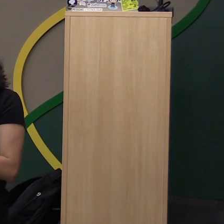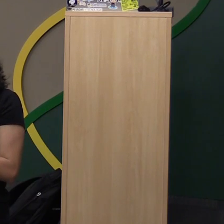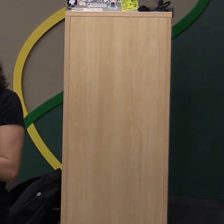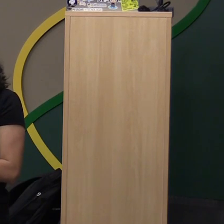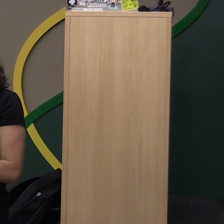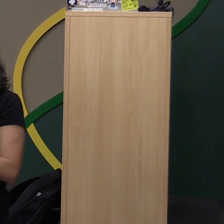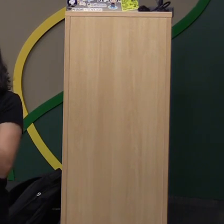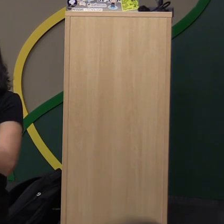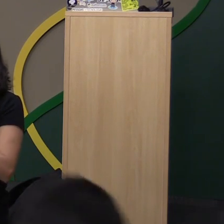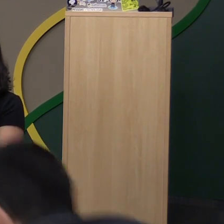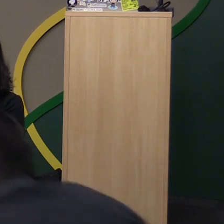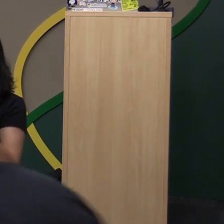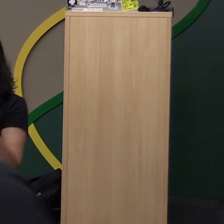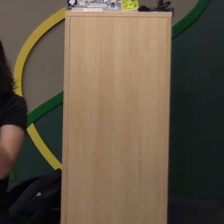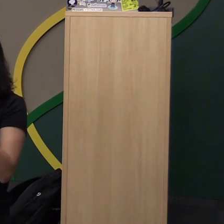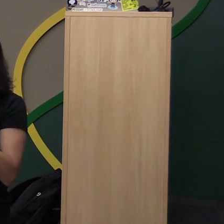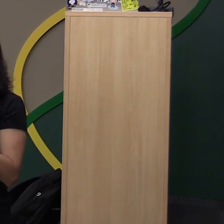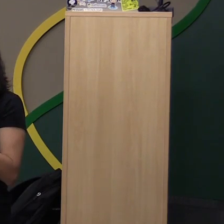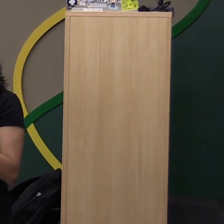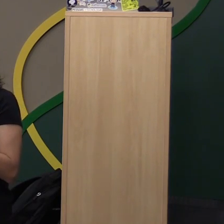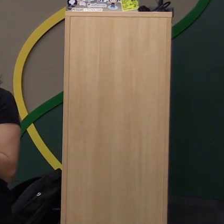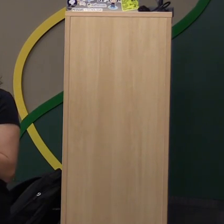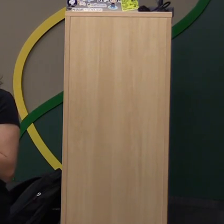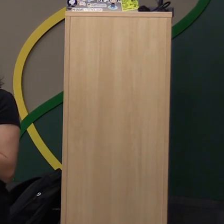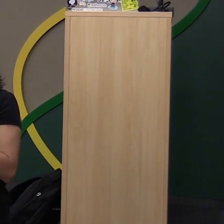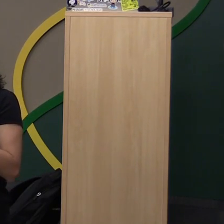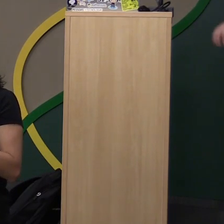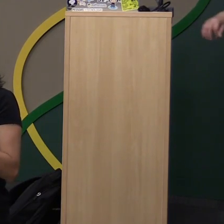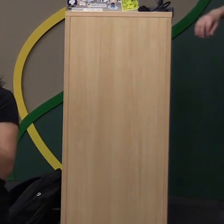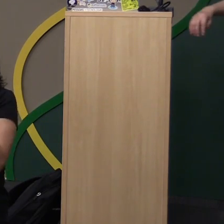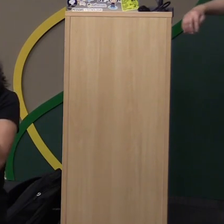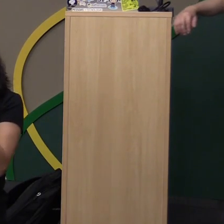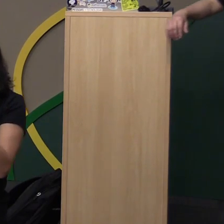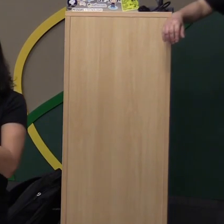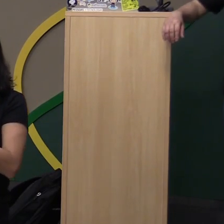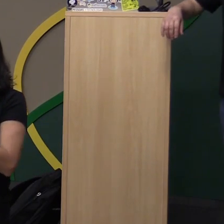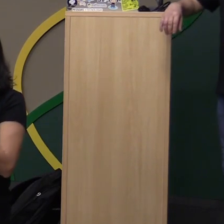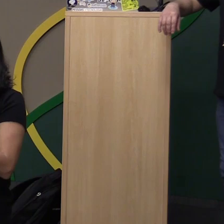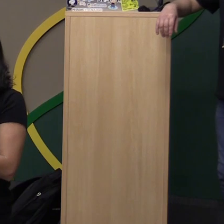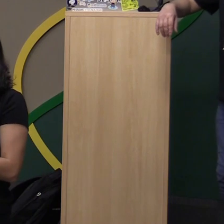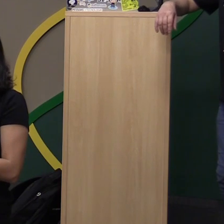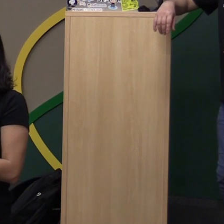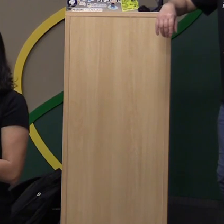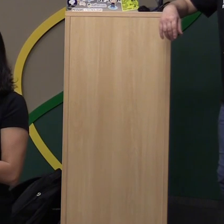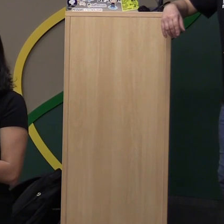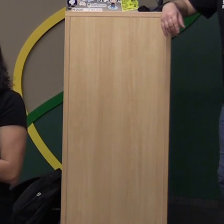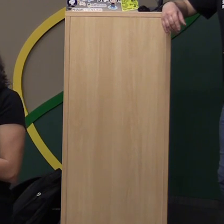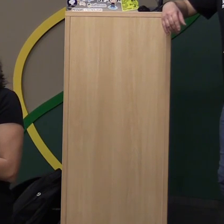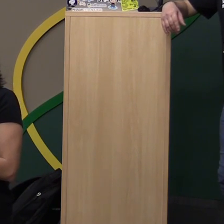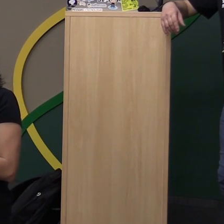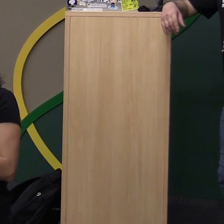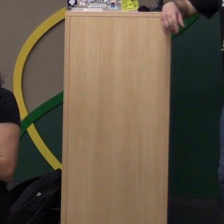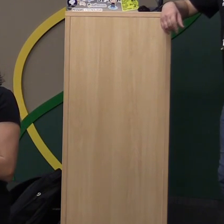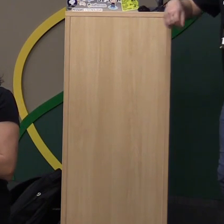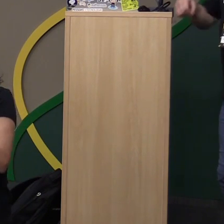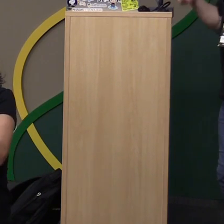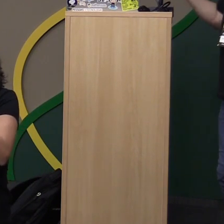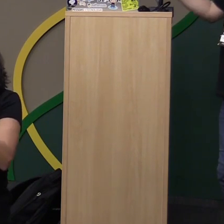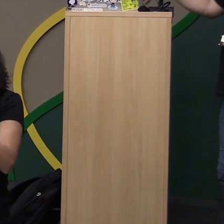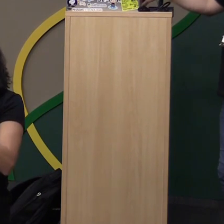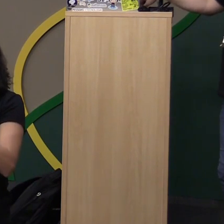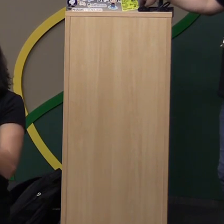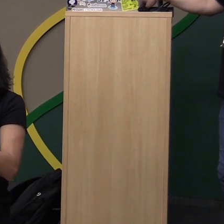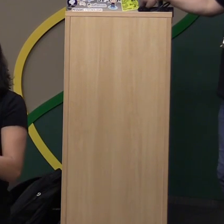vai ver esse post e vai fazer esse post. Aqui eu mostrei o request. Tem uma outra classe que chama form request